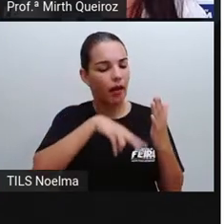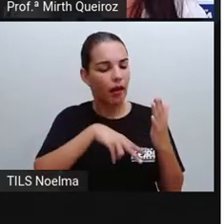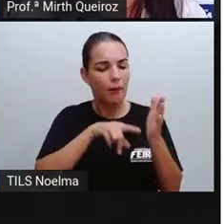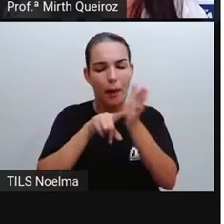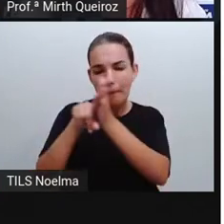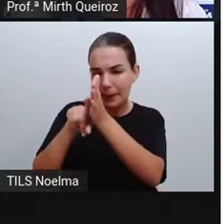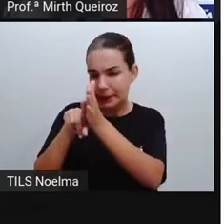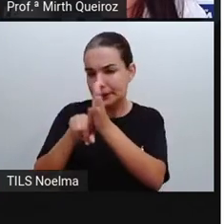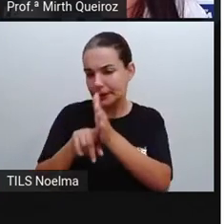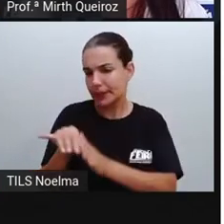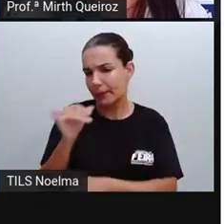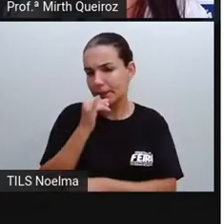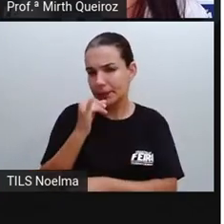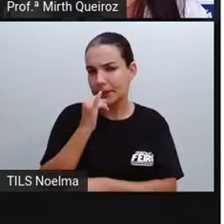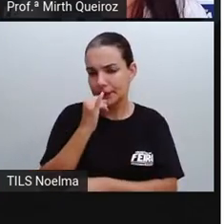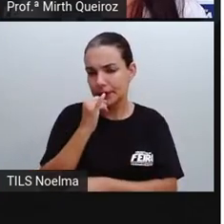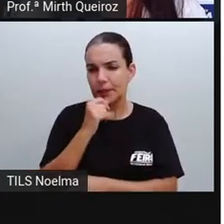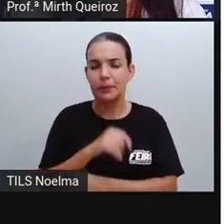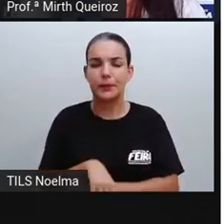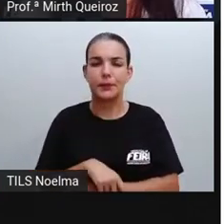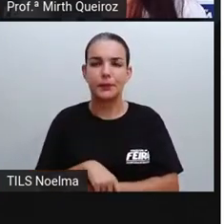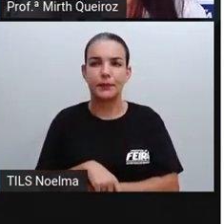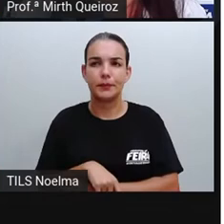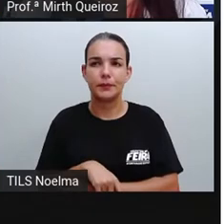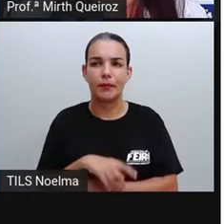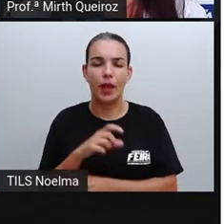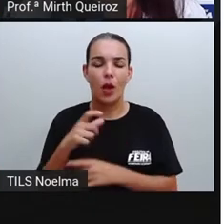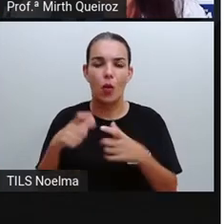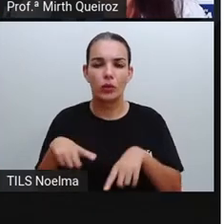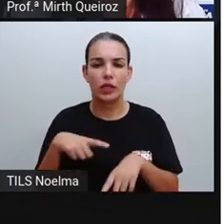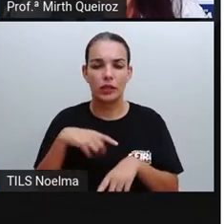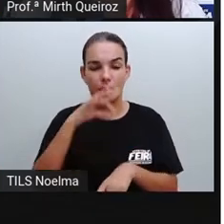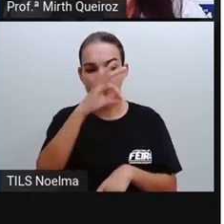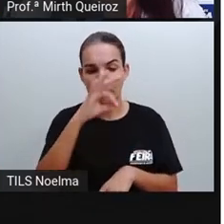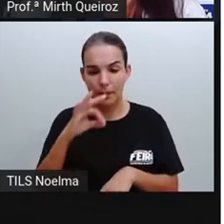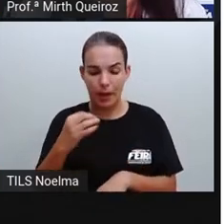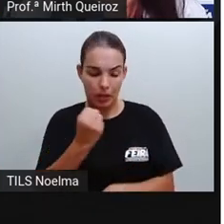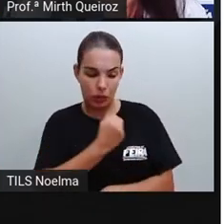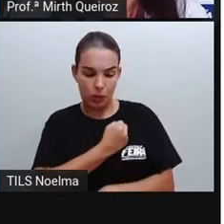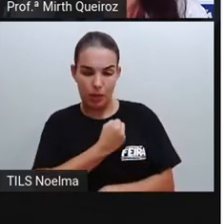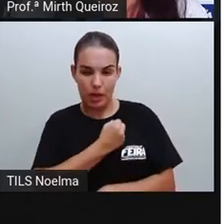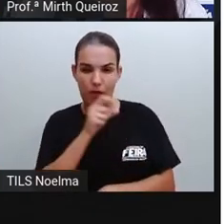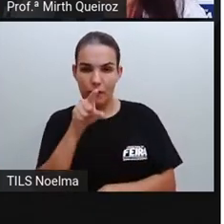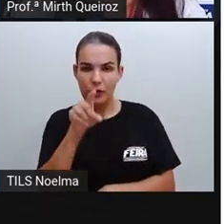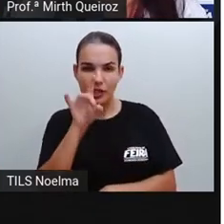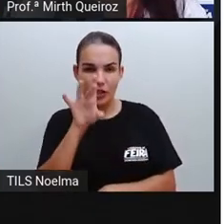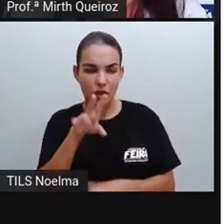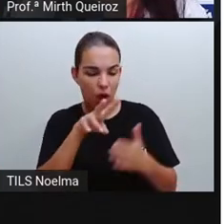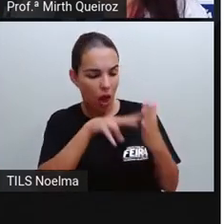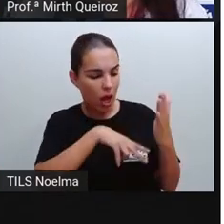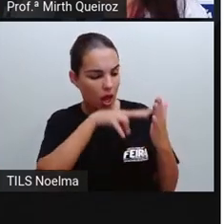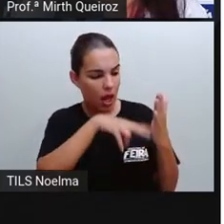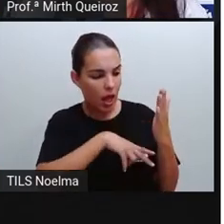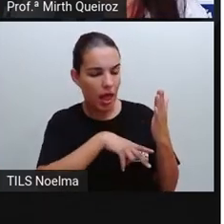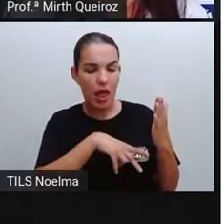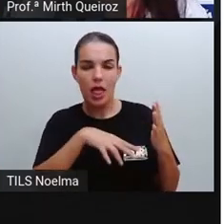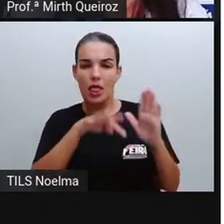por exemplo, uma pesquisa onde se tem dados numéricos, você ler um texto